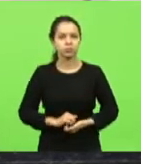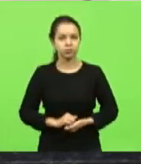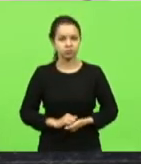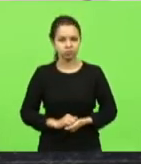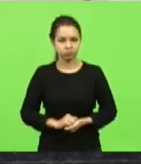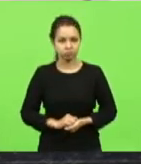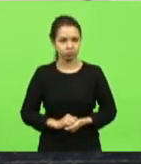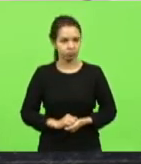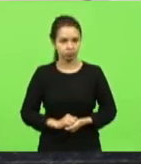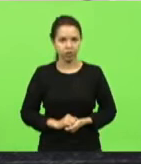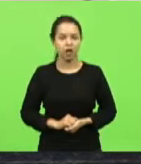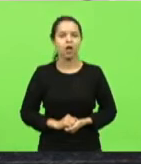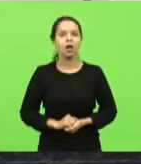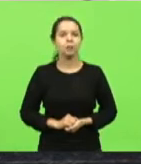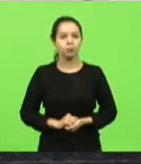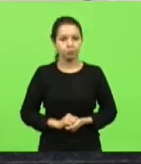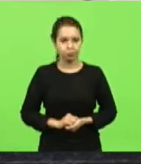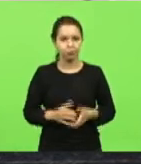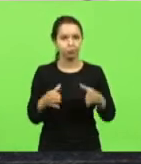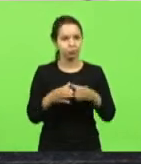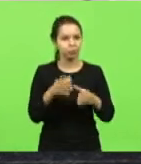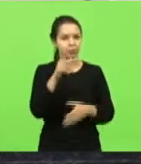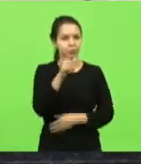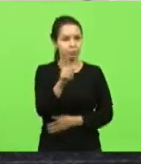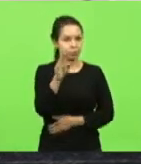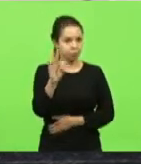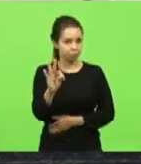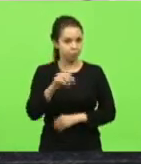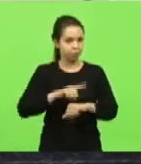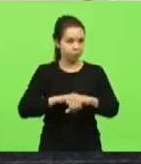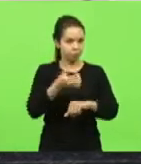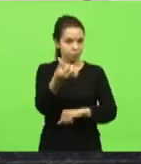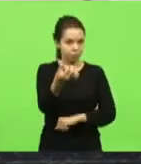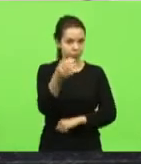bloco PT por 6 minutos